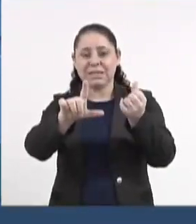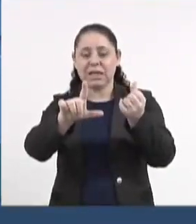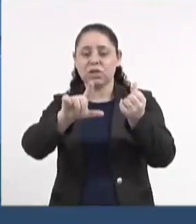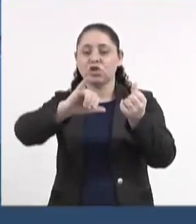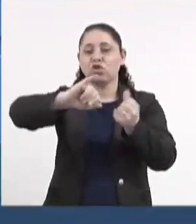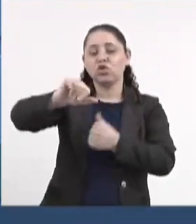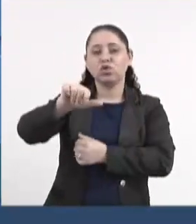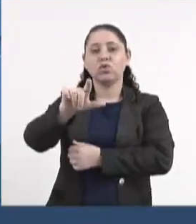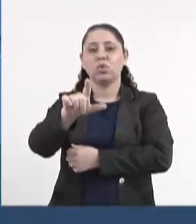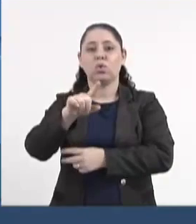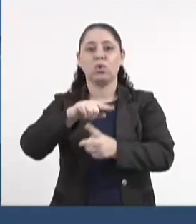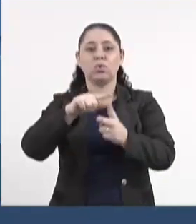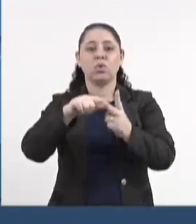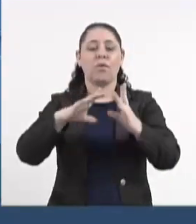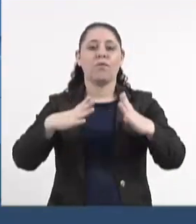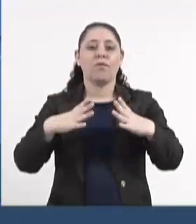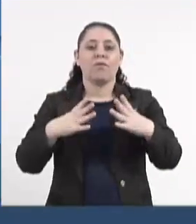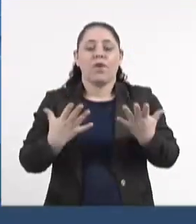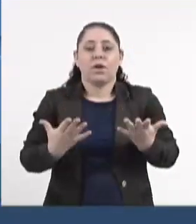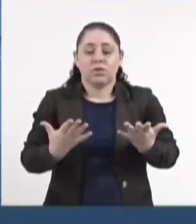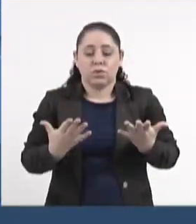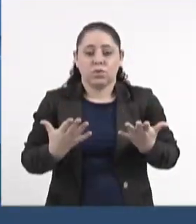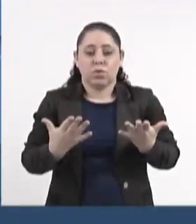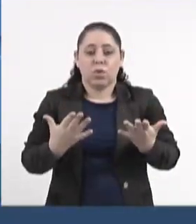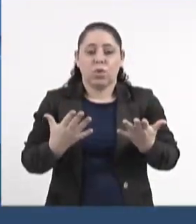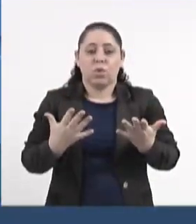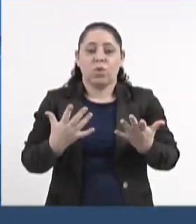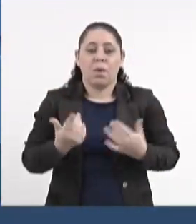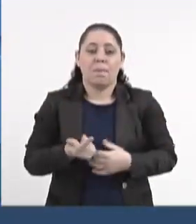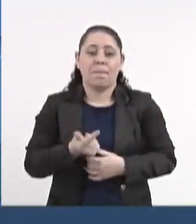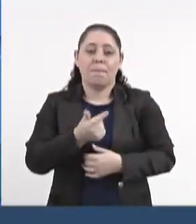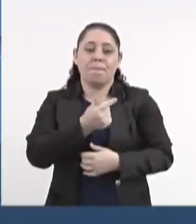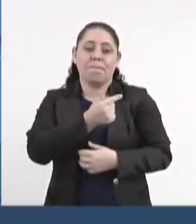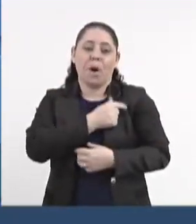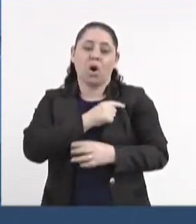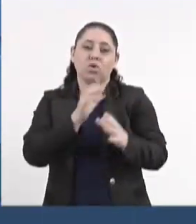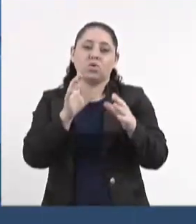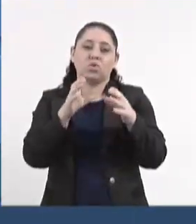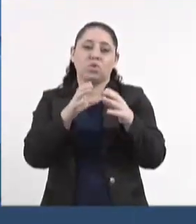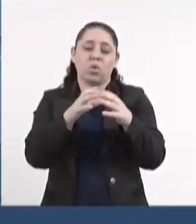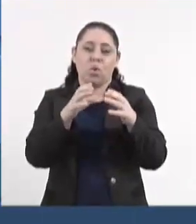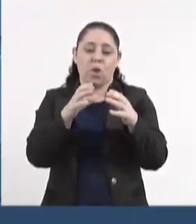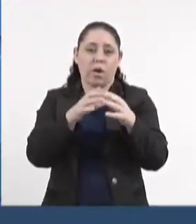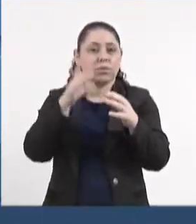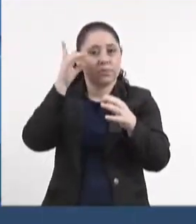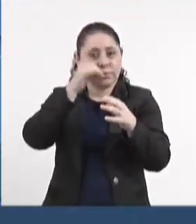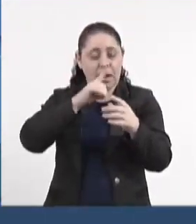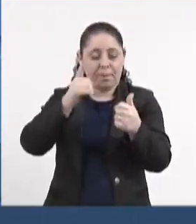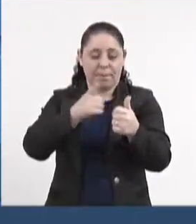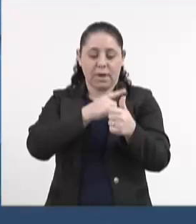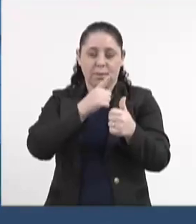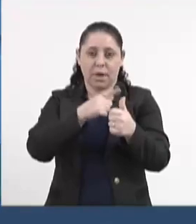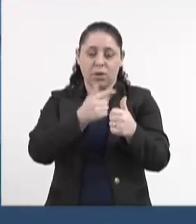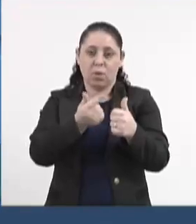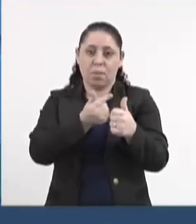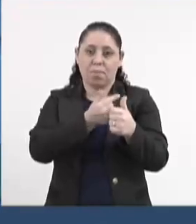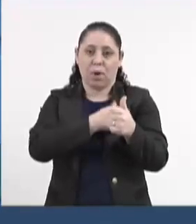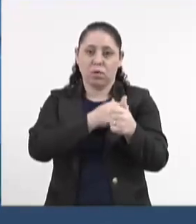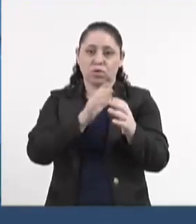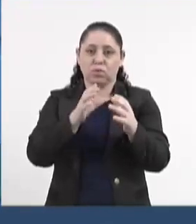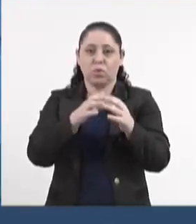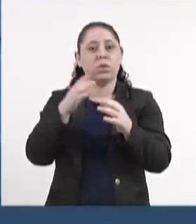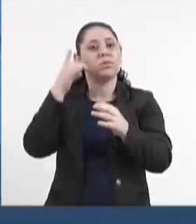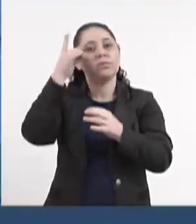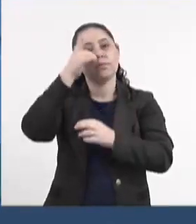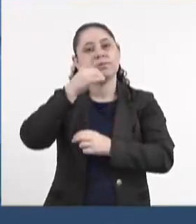Esses dois eventos vão ser a posse de frentes parlamentares. A primeira, a posse da